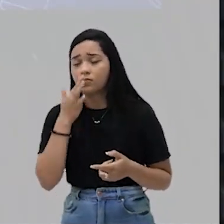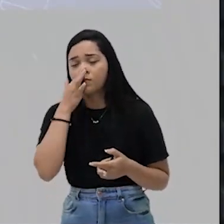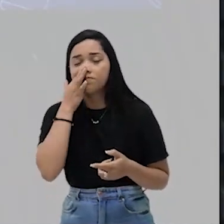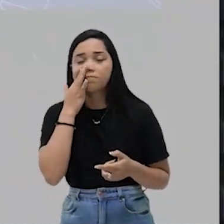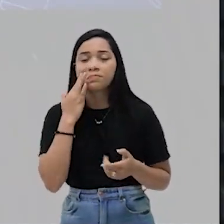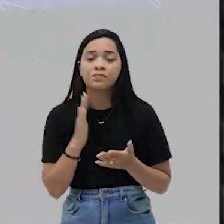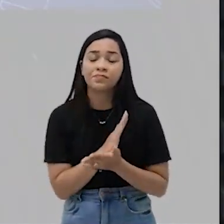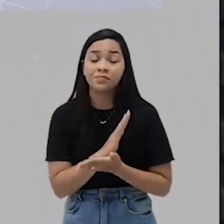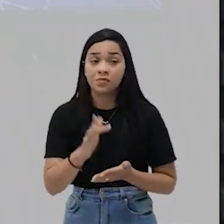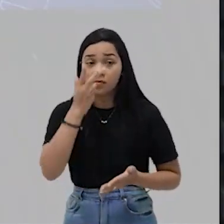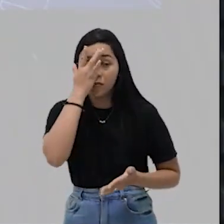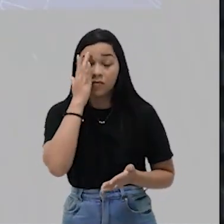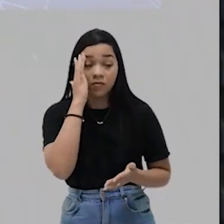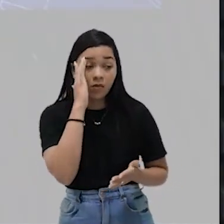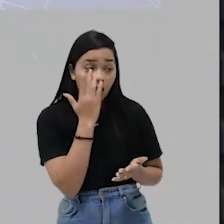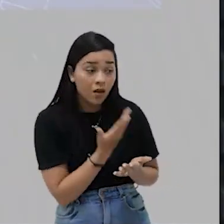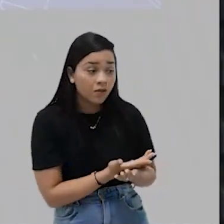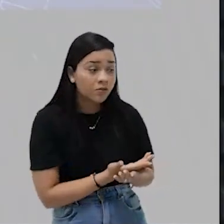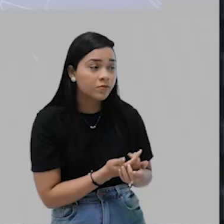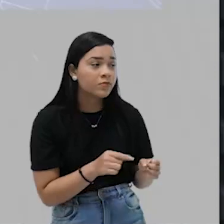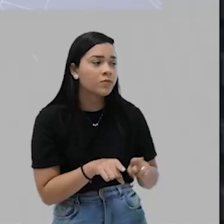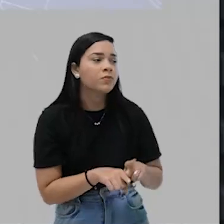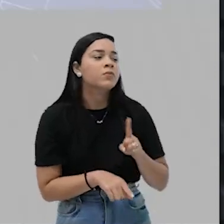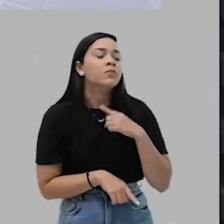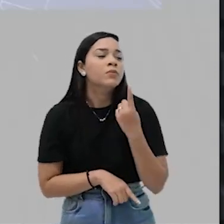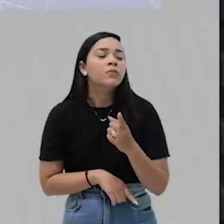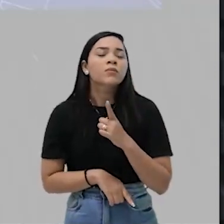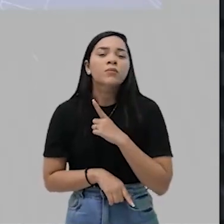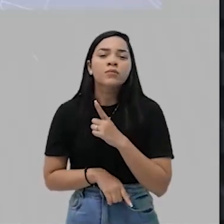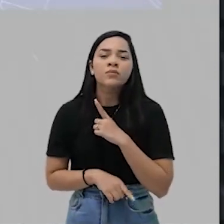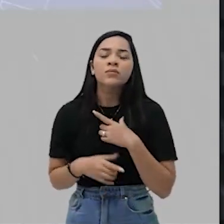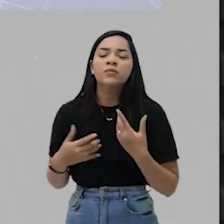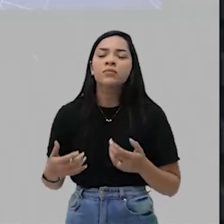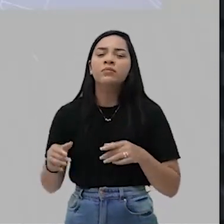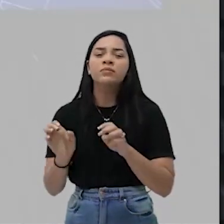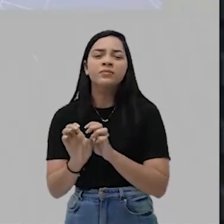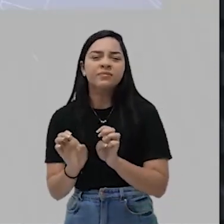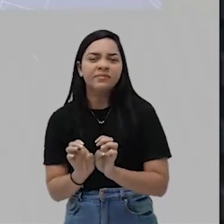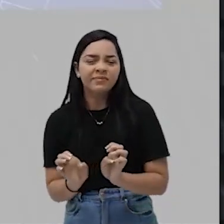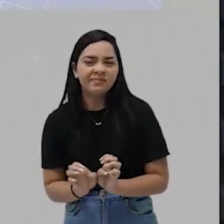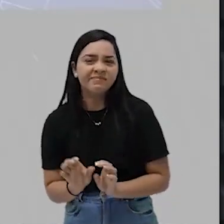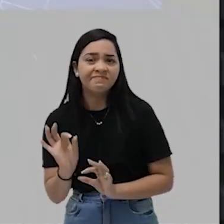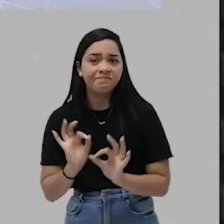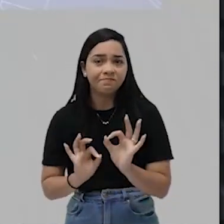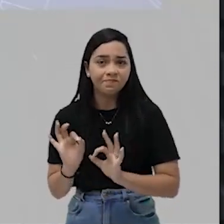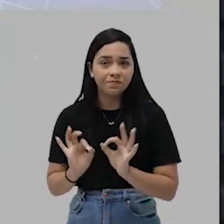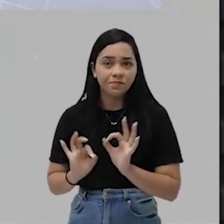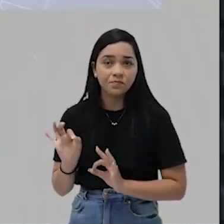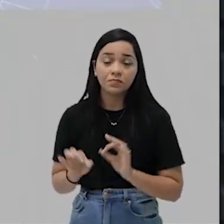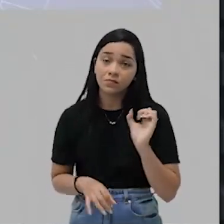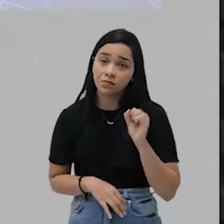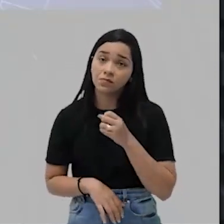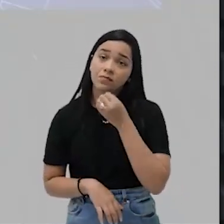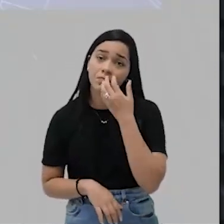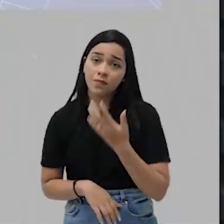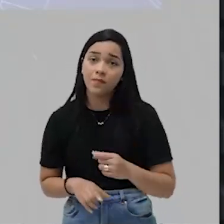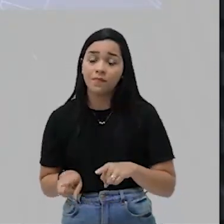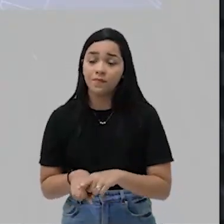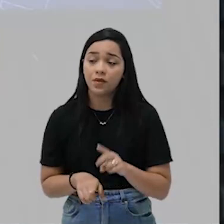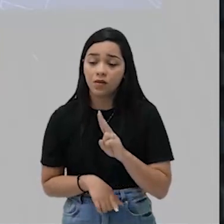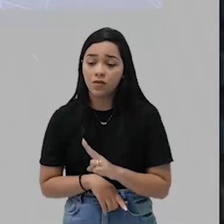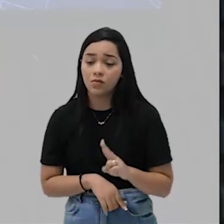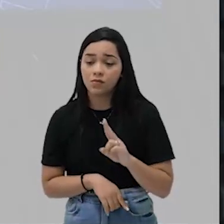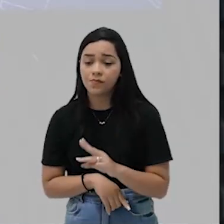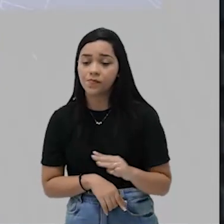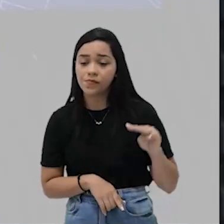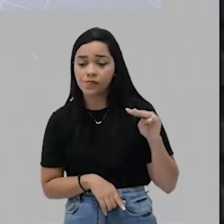alguns deles ficaram admirados. Então, nós temos uma estrutura de organização bastante civilizada. O uso da